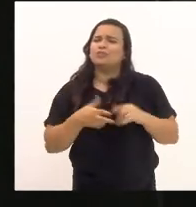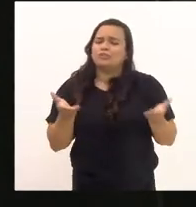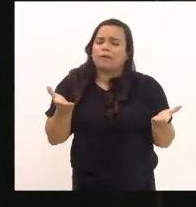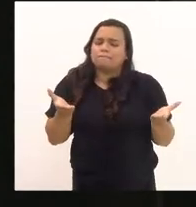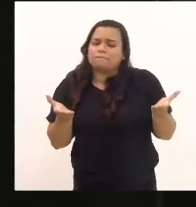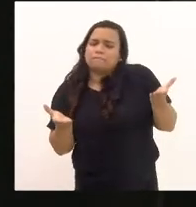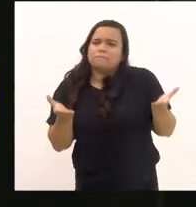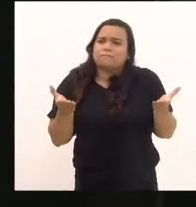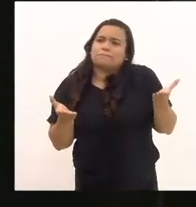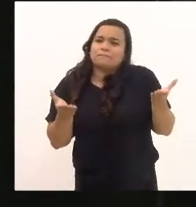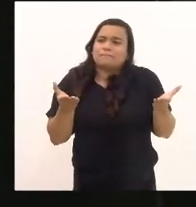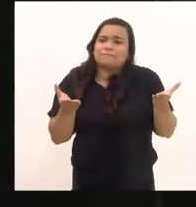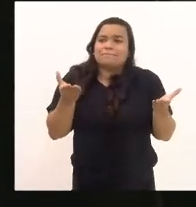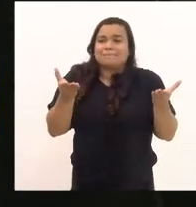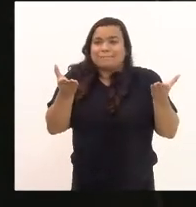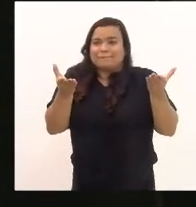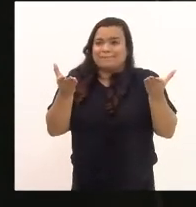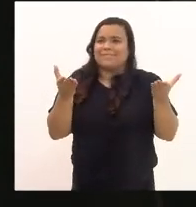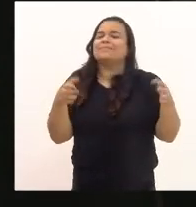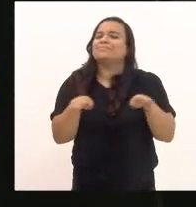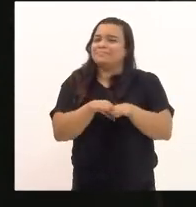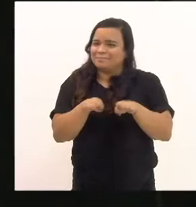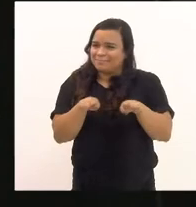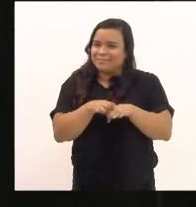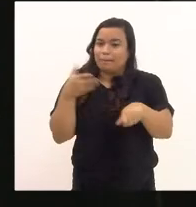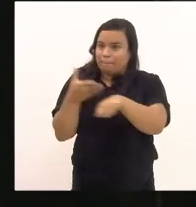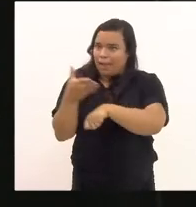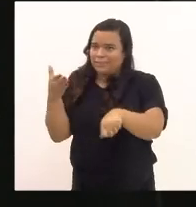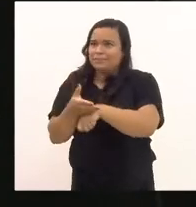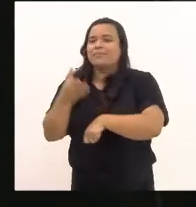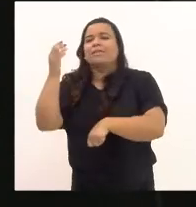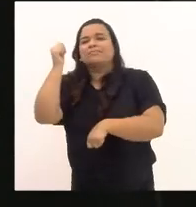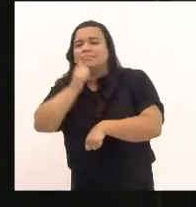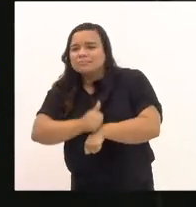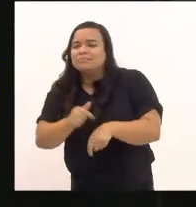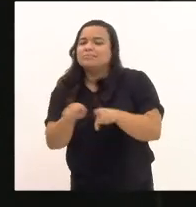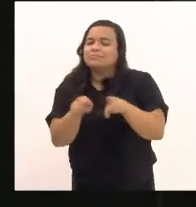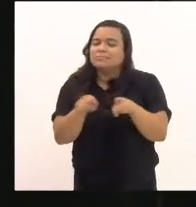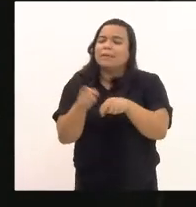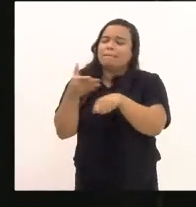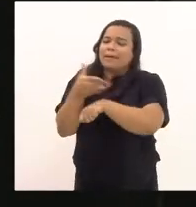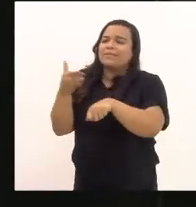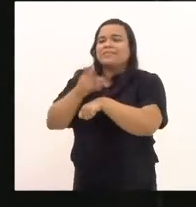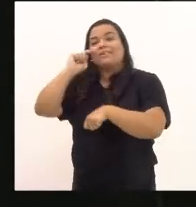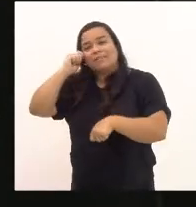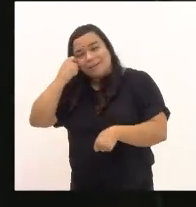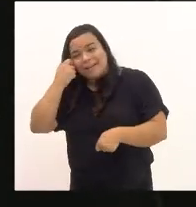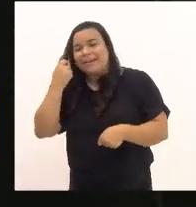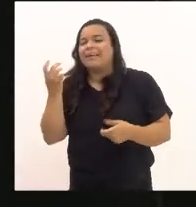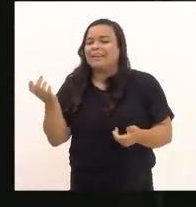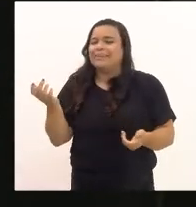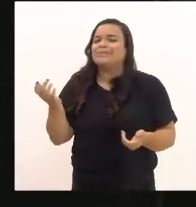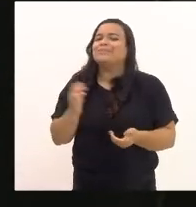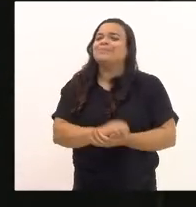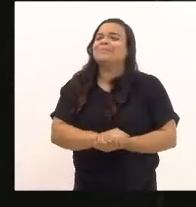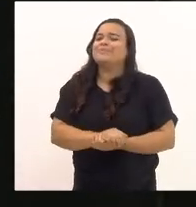discrepante a participação feminina e a participação do negro. Enfim, nós